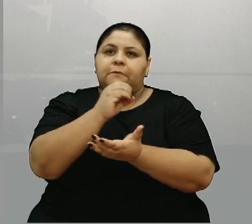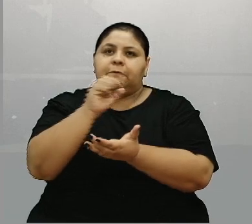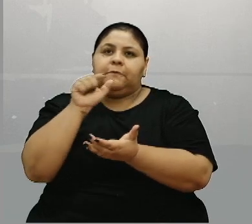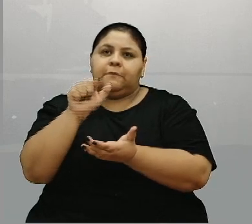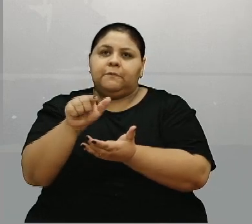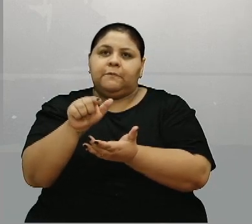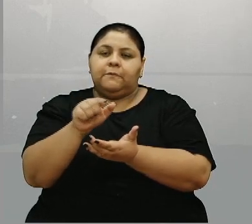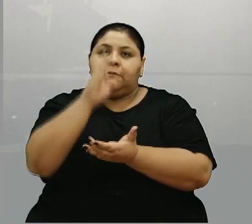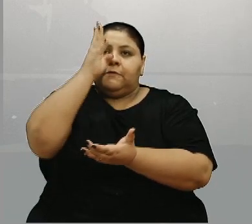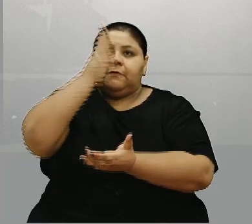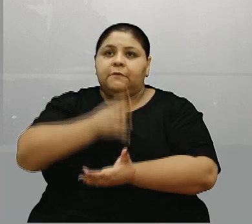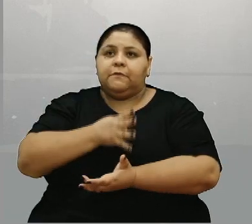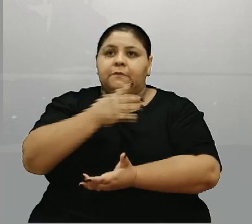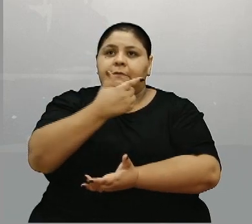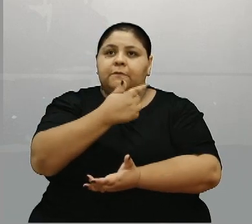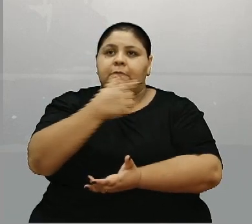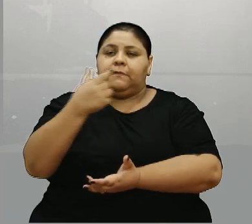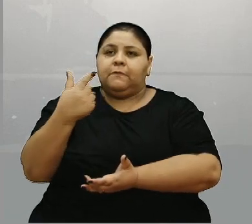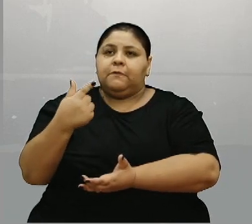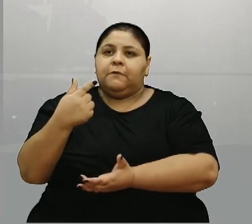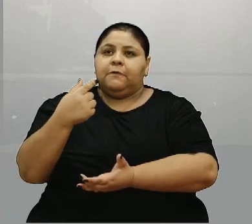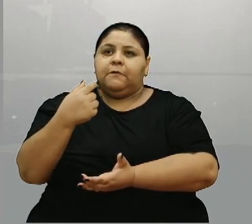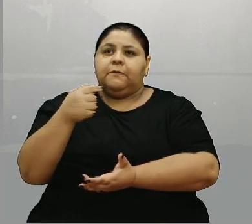Cortesia, 67 mil. E leia-se.